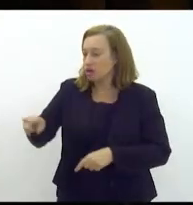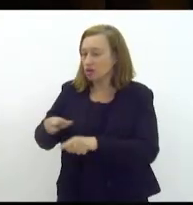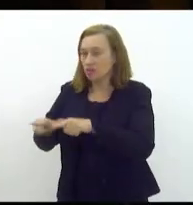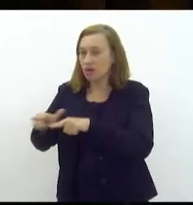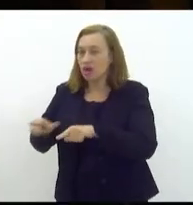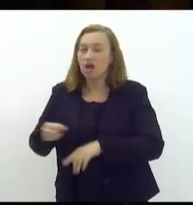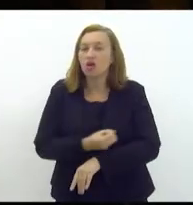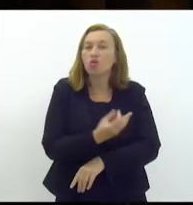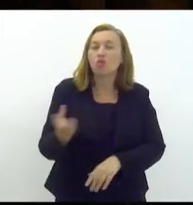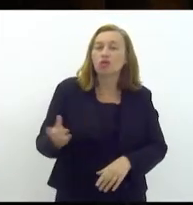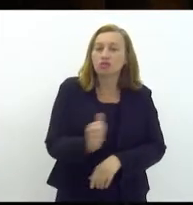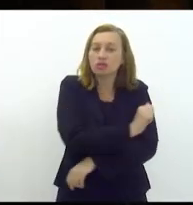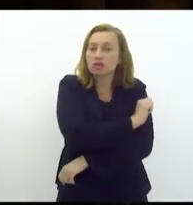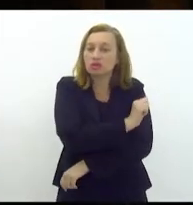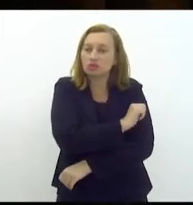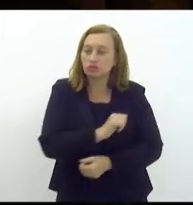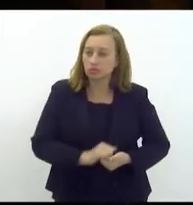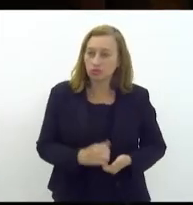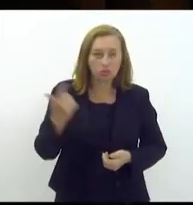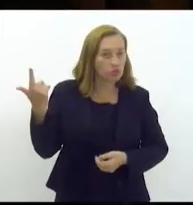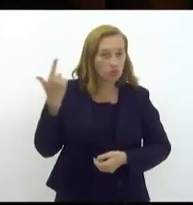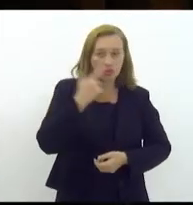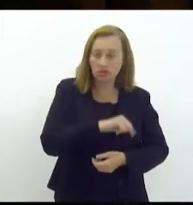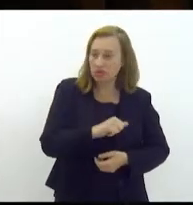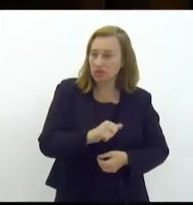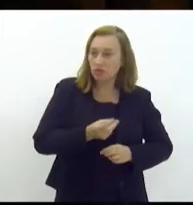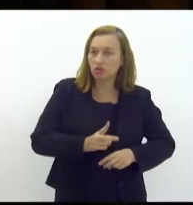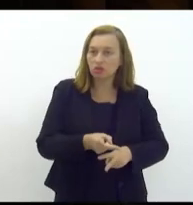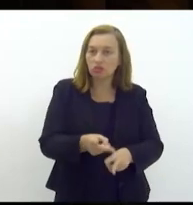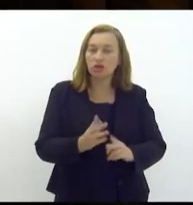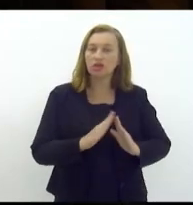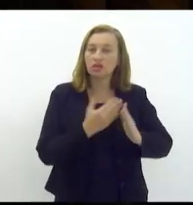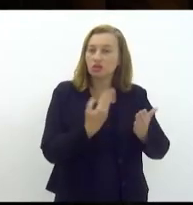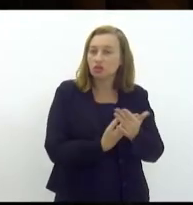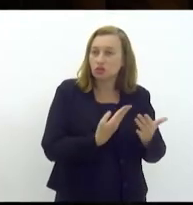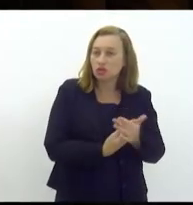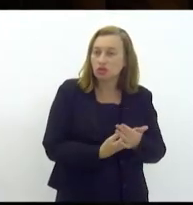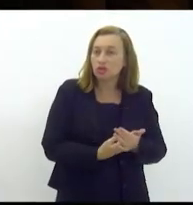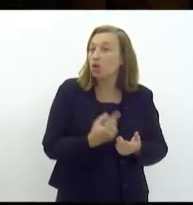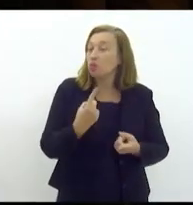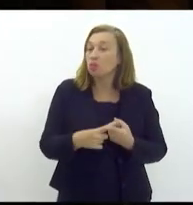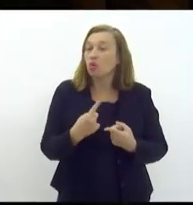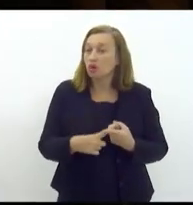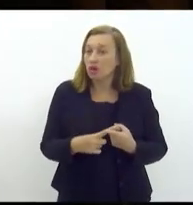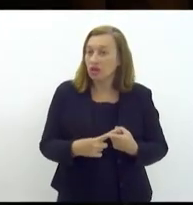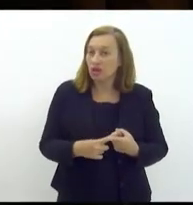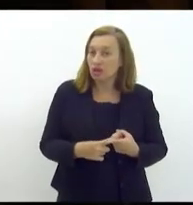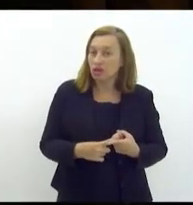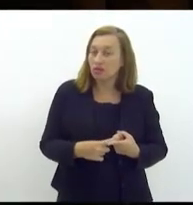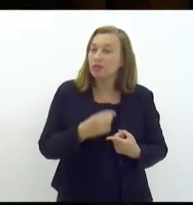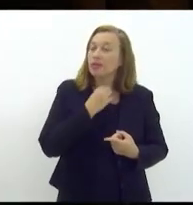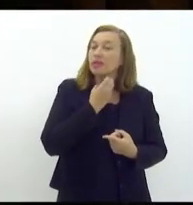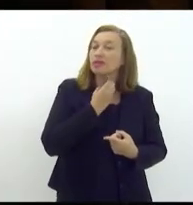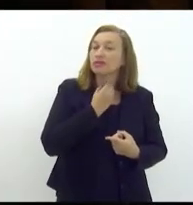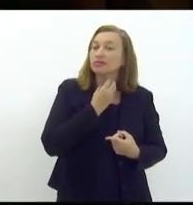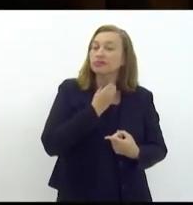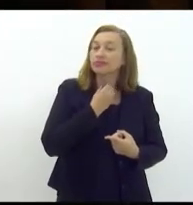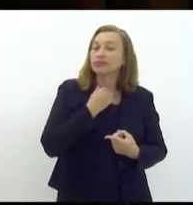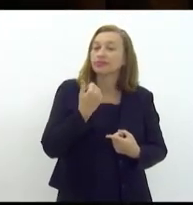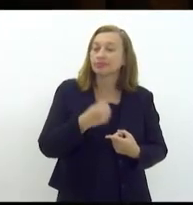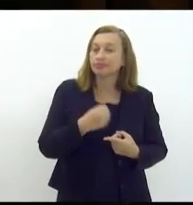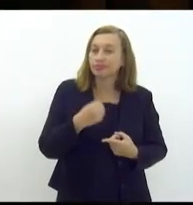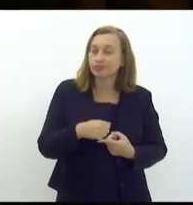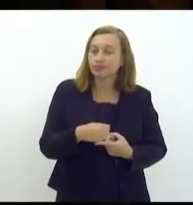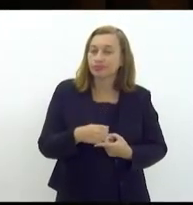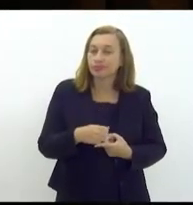quantos estudantes não conseguem permanecer nas escolas porque são levados a ter que dar resposta